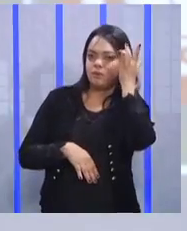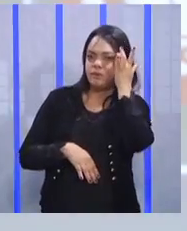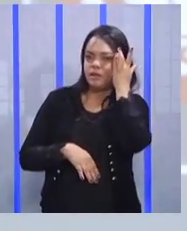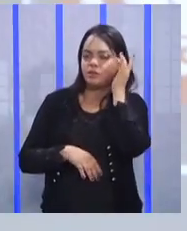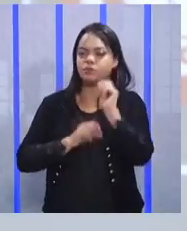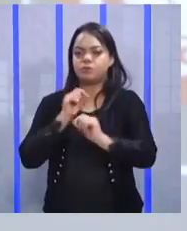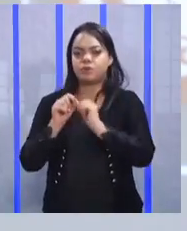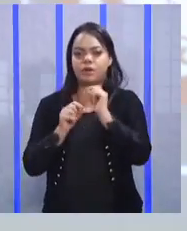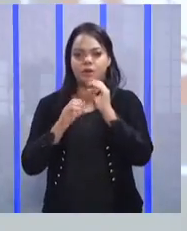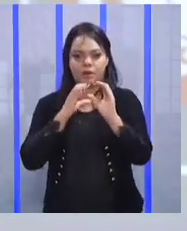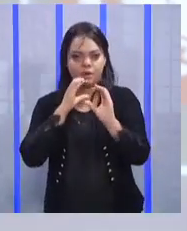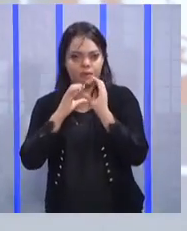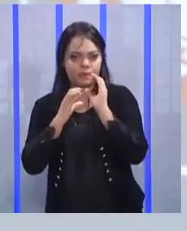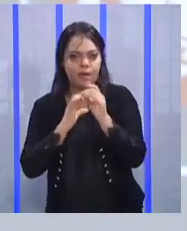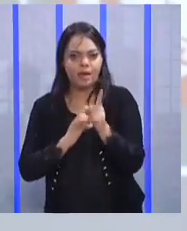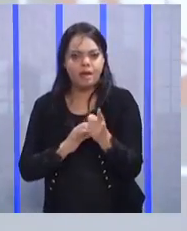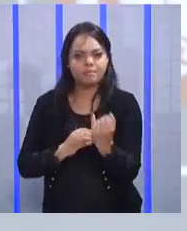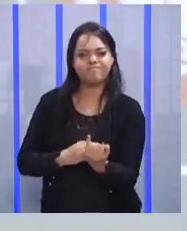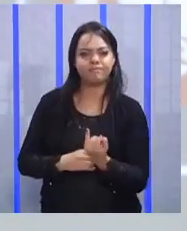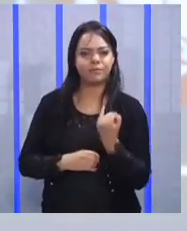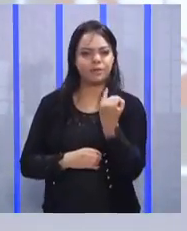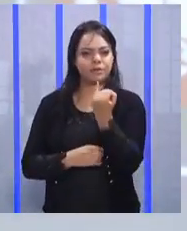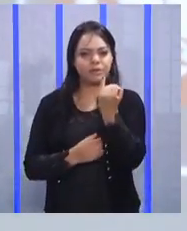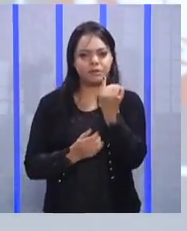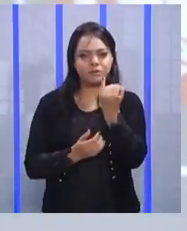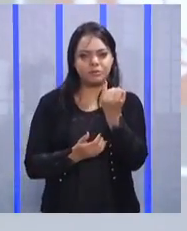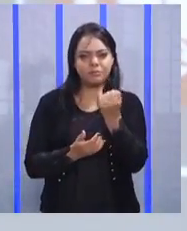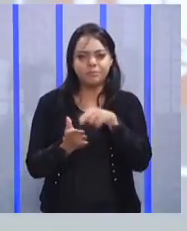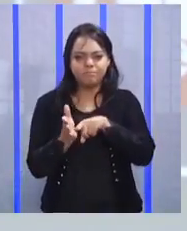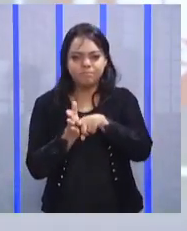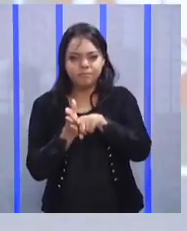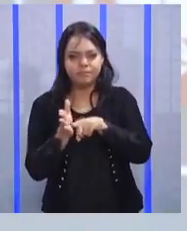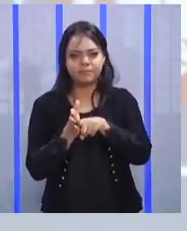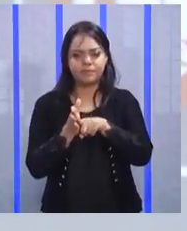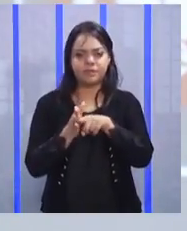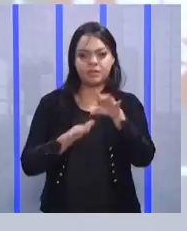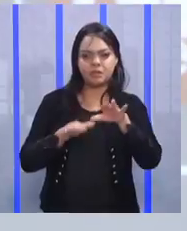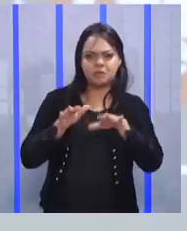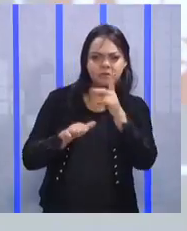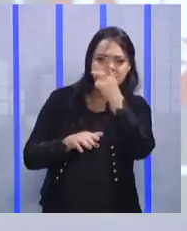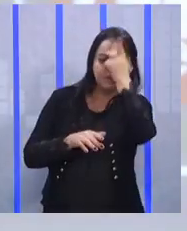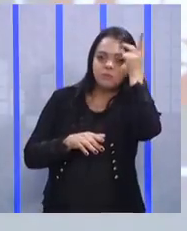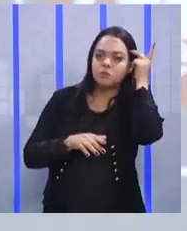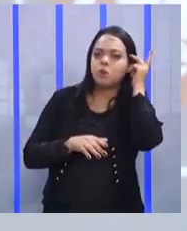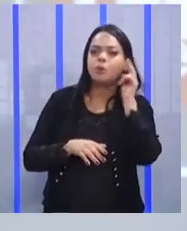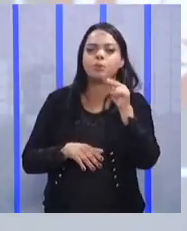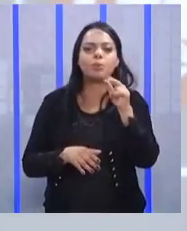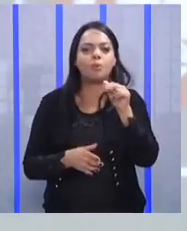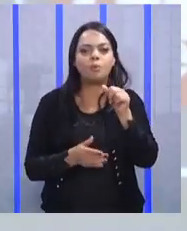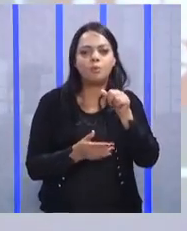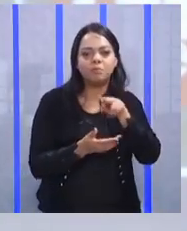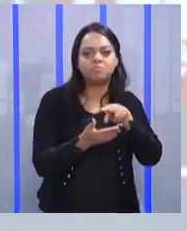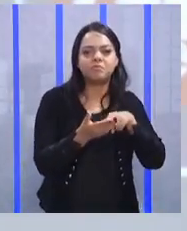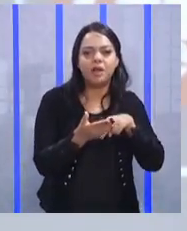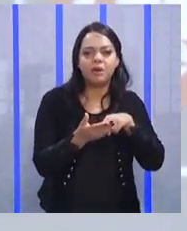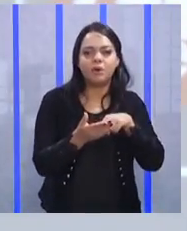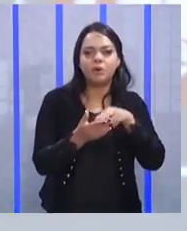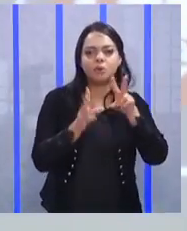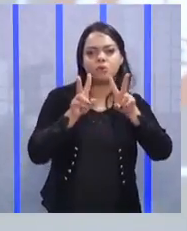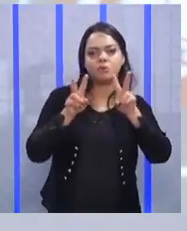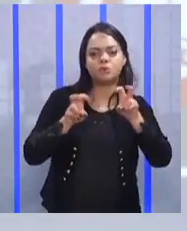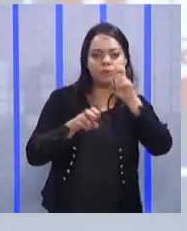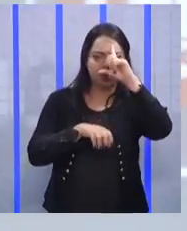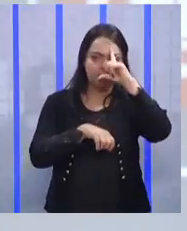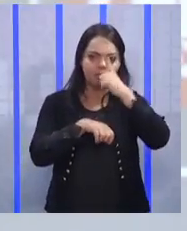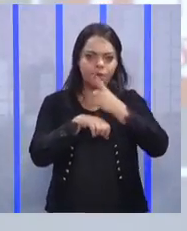de estudo. O cara, às vezes, nem estuda a liderança. Ele vai estudar a comunicação. O engenheiro, ele vai fazer